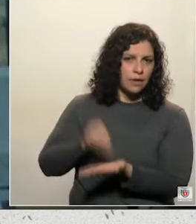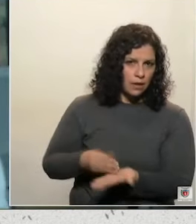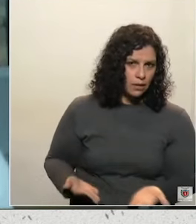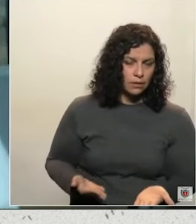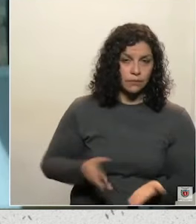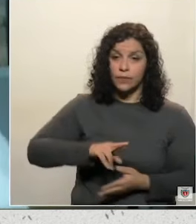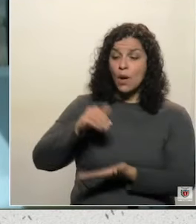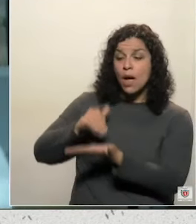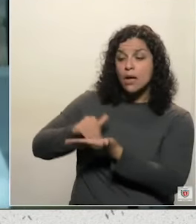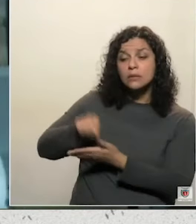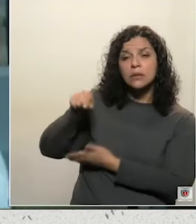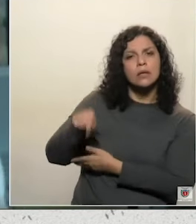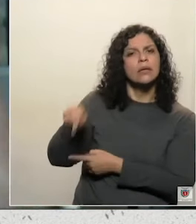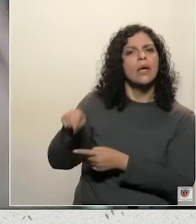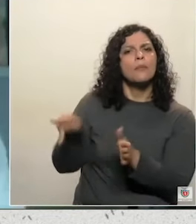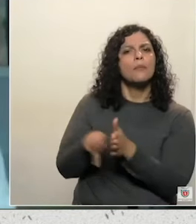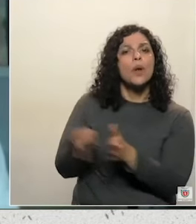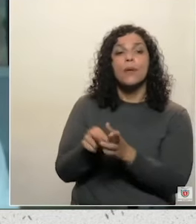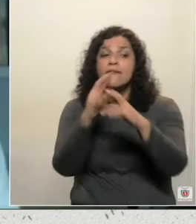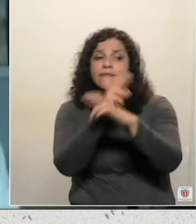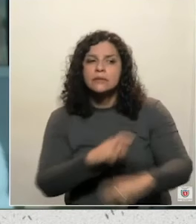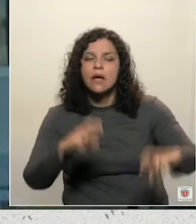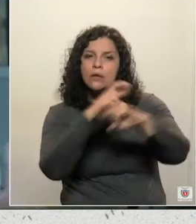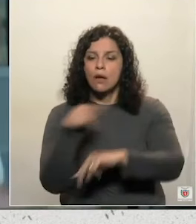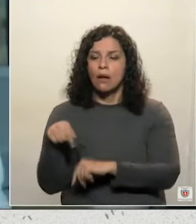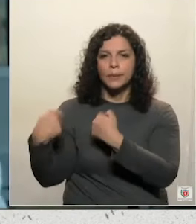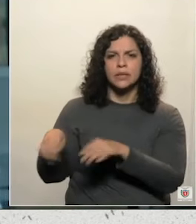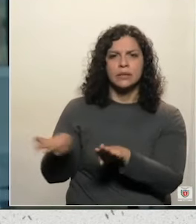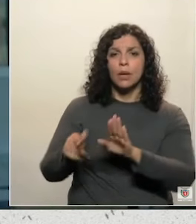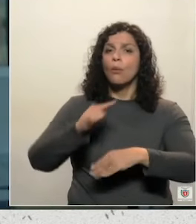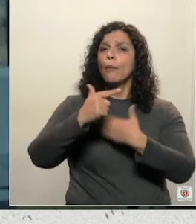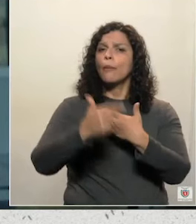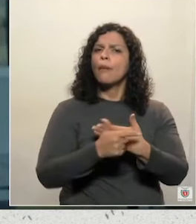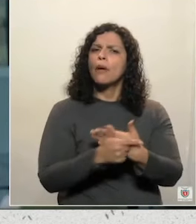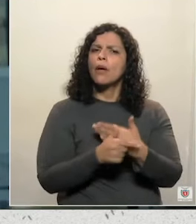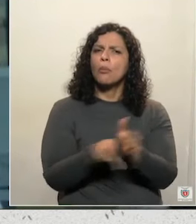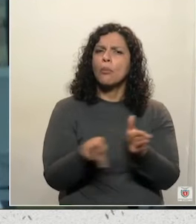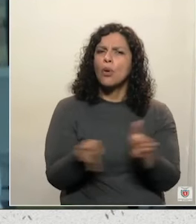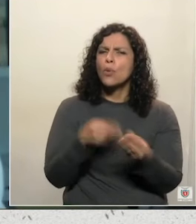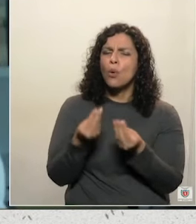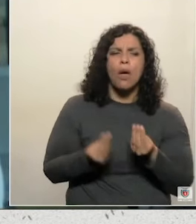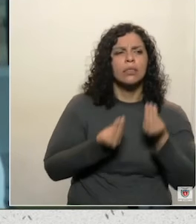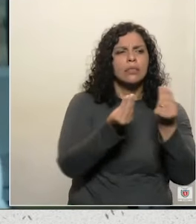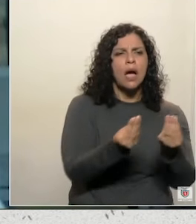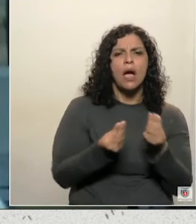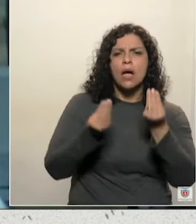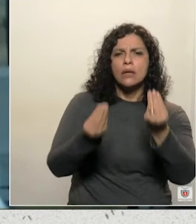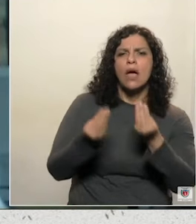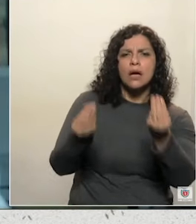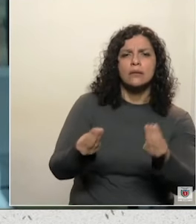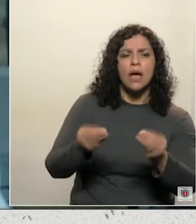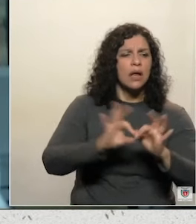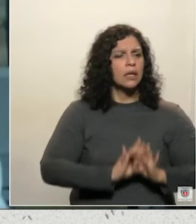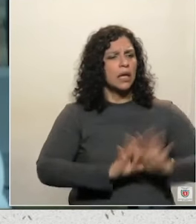cabe à Secretaria do Meio Ambiente, que é o órgão fiscalizador, fazer o papel de conceder as licenças,